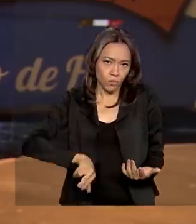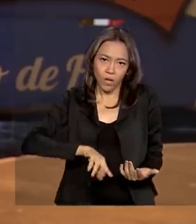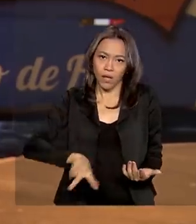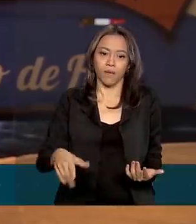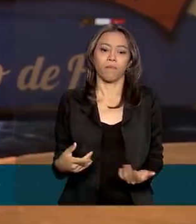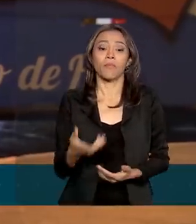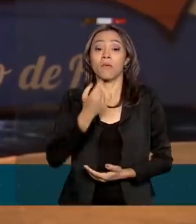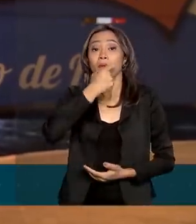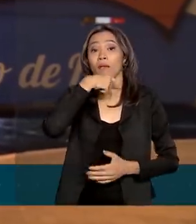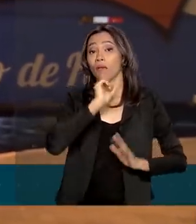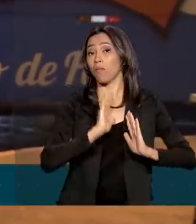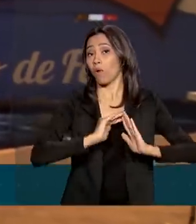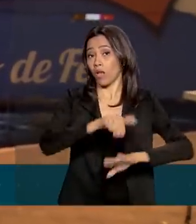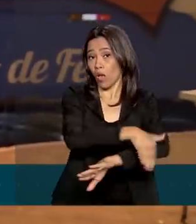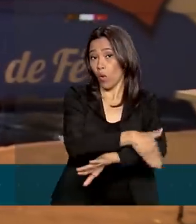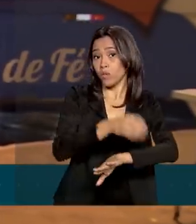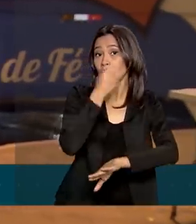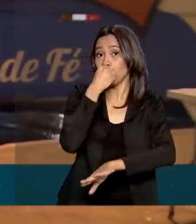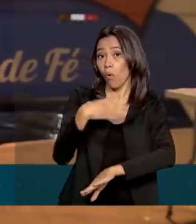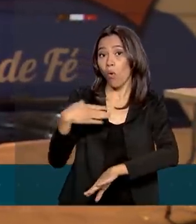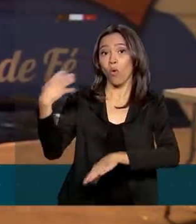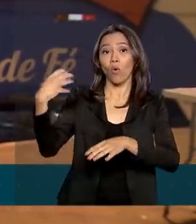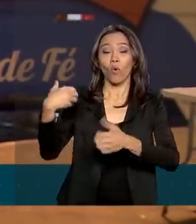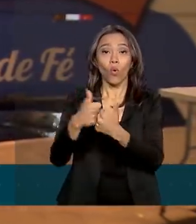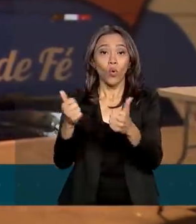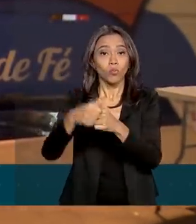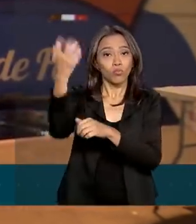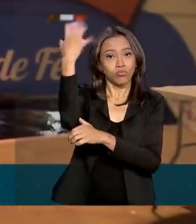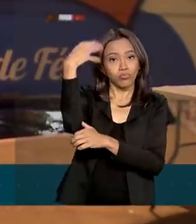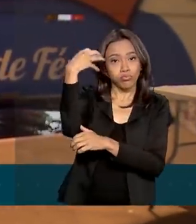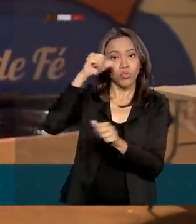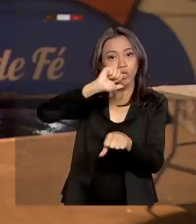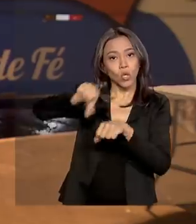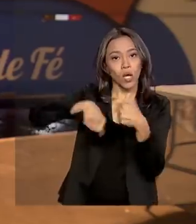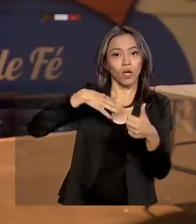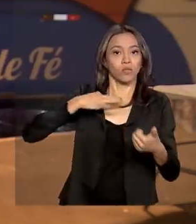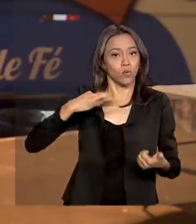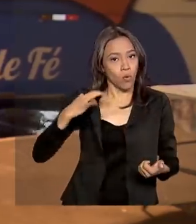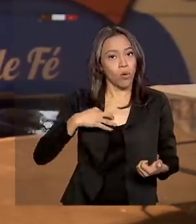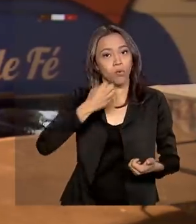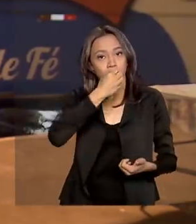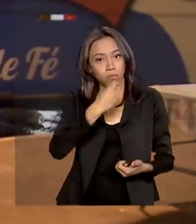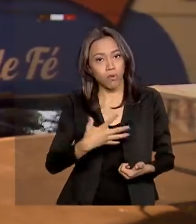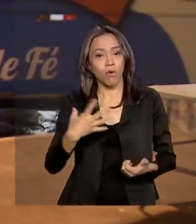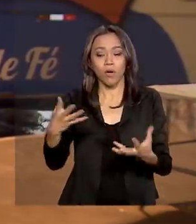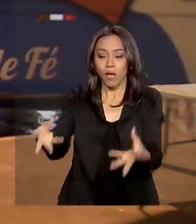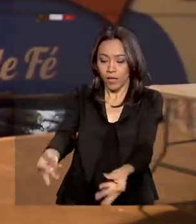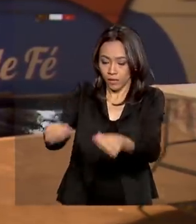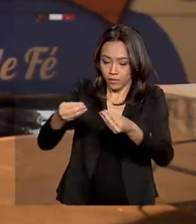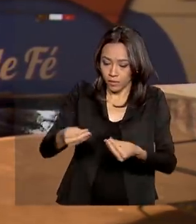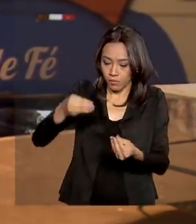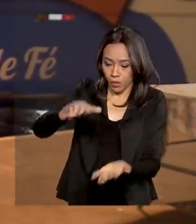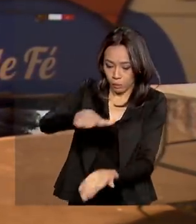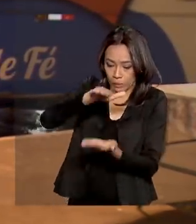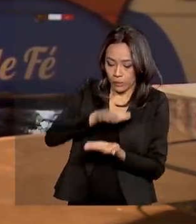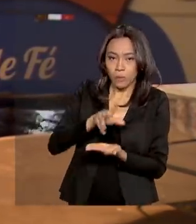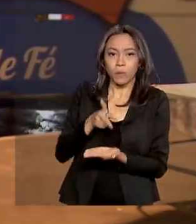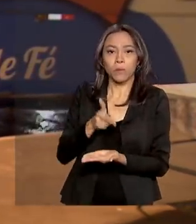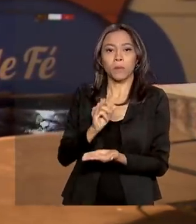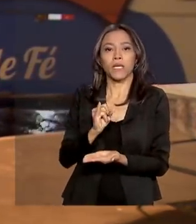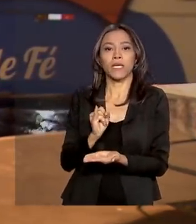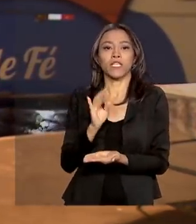está na rua, né? Cuidar da sua higiene, vestir, trocar de roupa, pegar um kit também, né? De